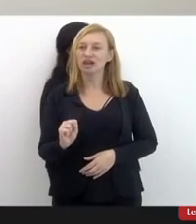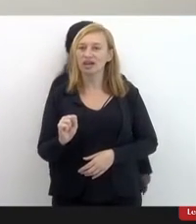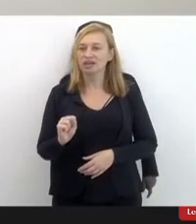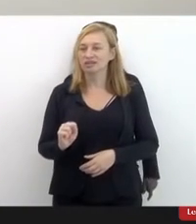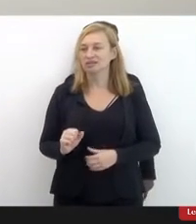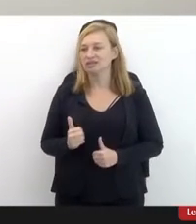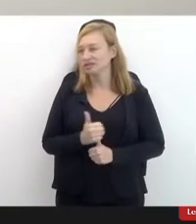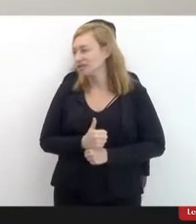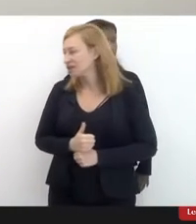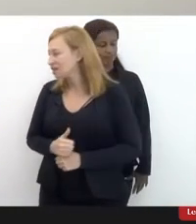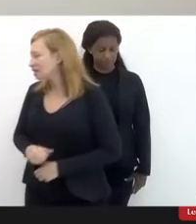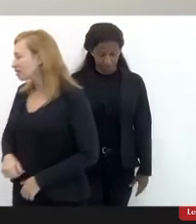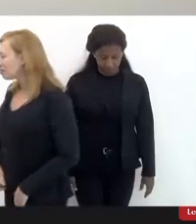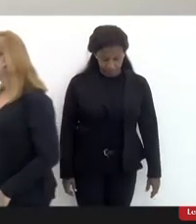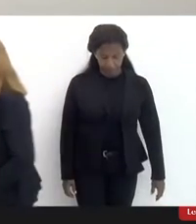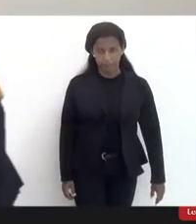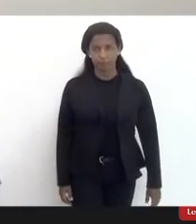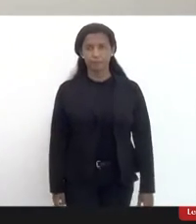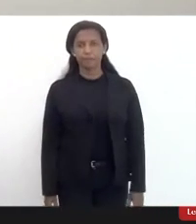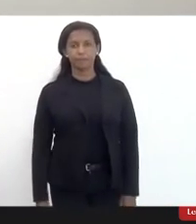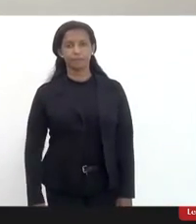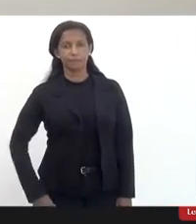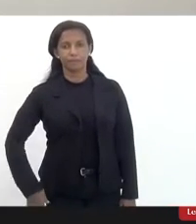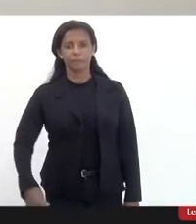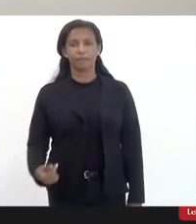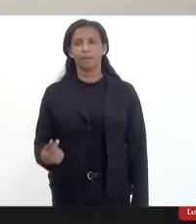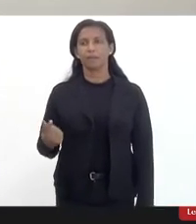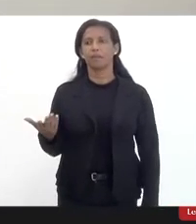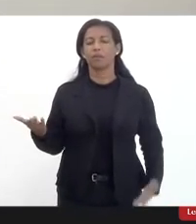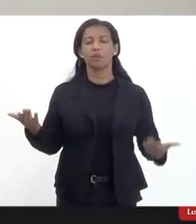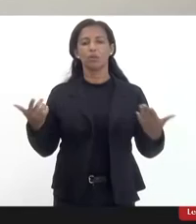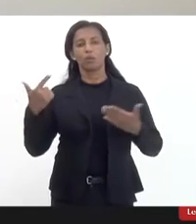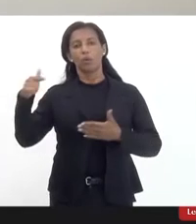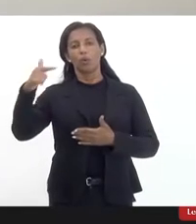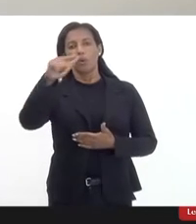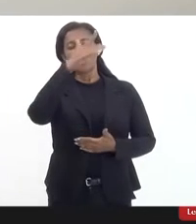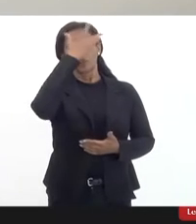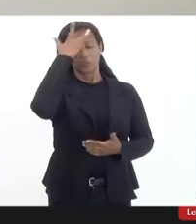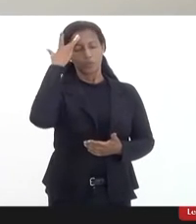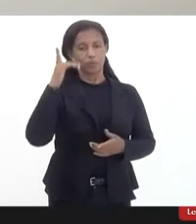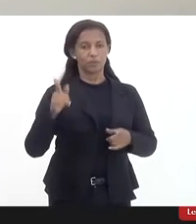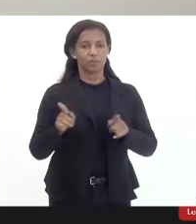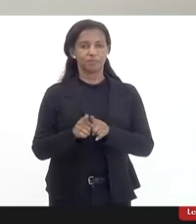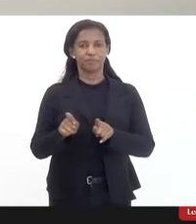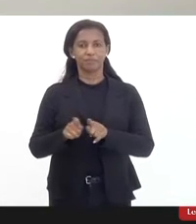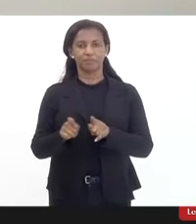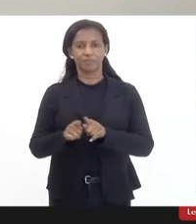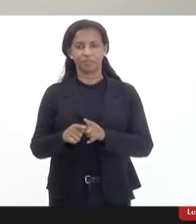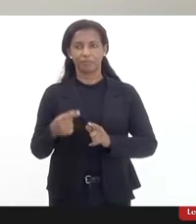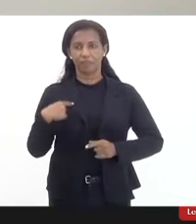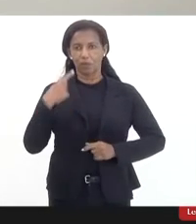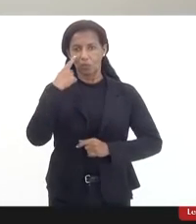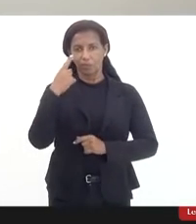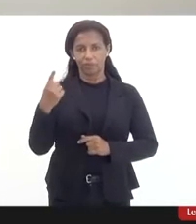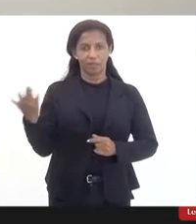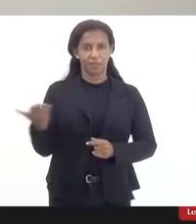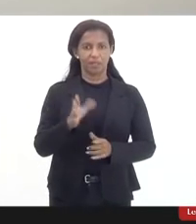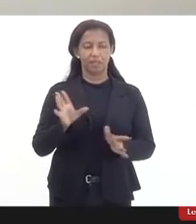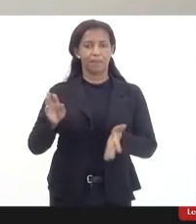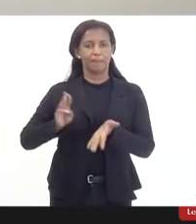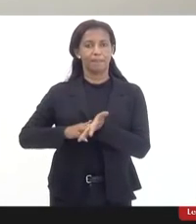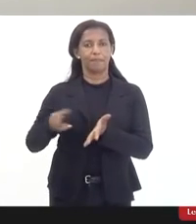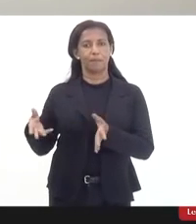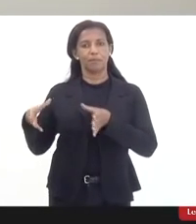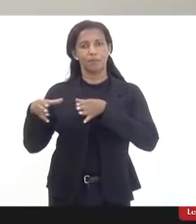Andresa, que eu consigo ver aqui, Andresa Mello, e tantas outras pessoas queridas aqui, Andréa Bussade, que é membro da nossa comissão